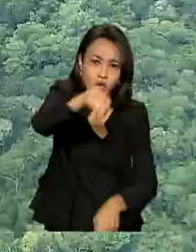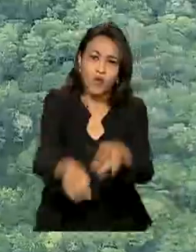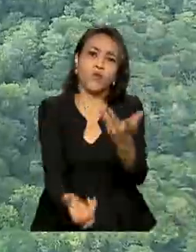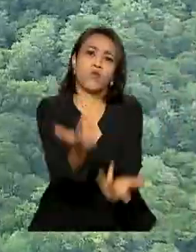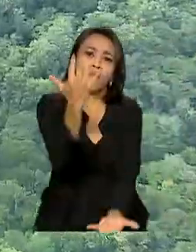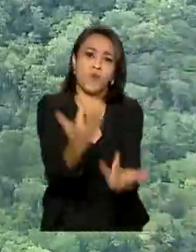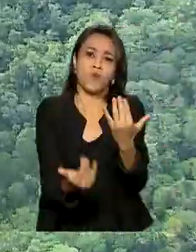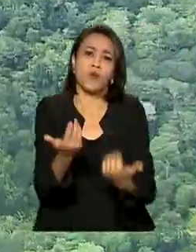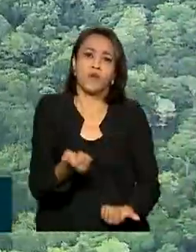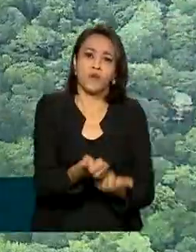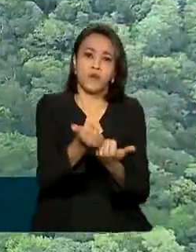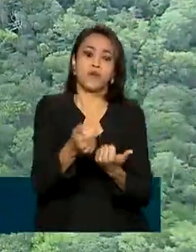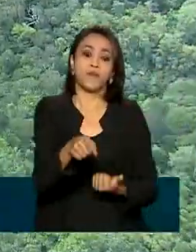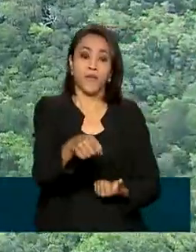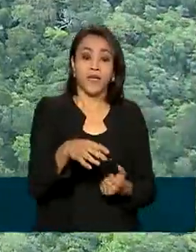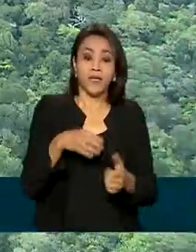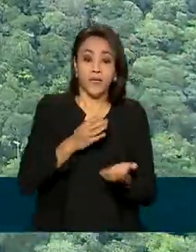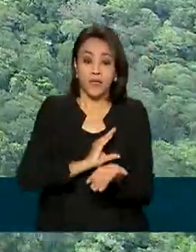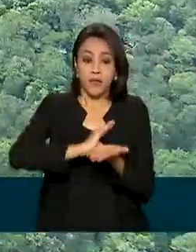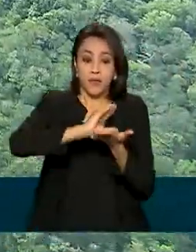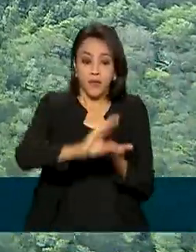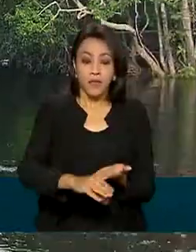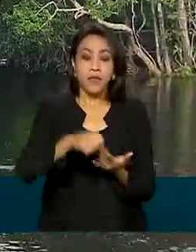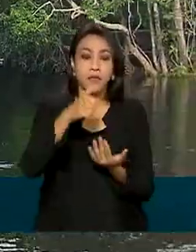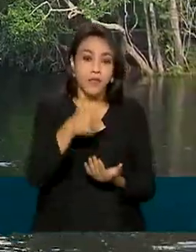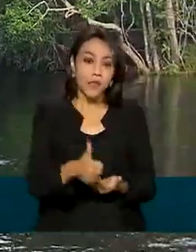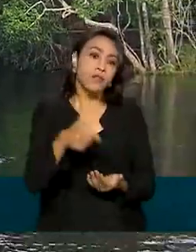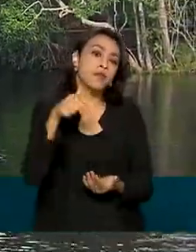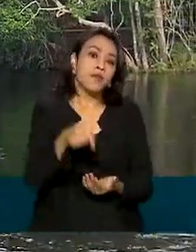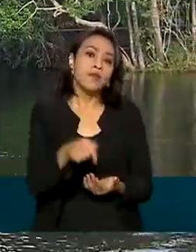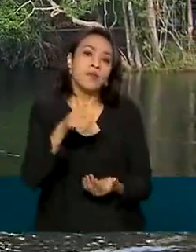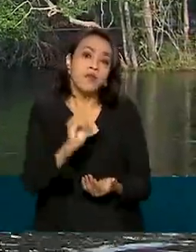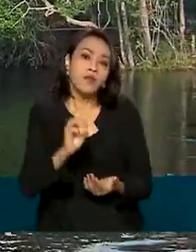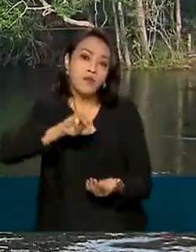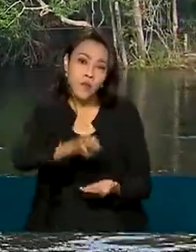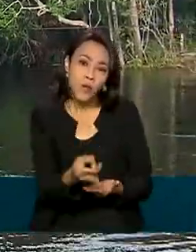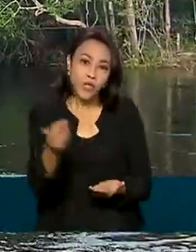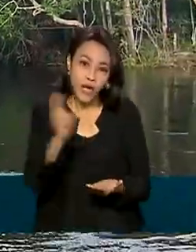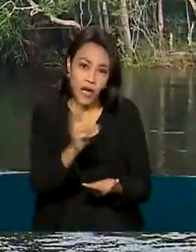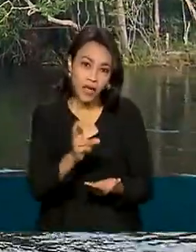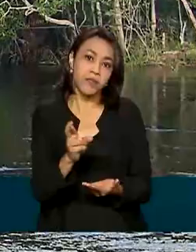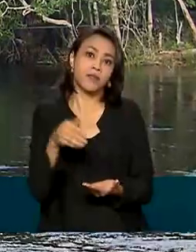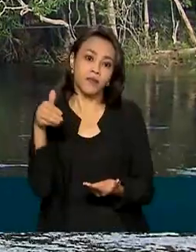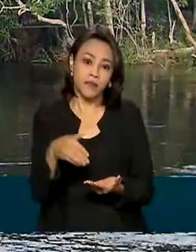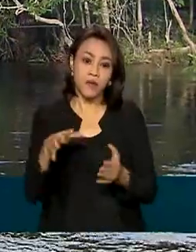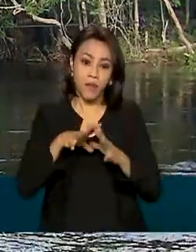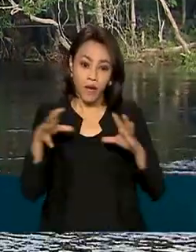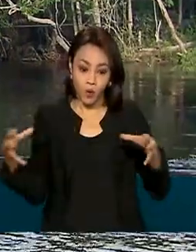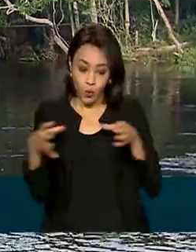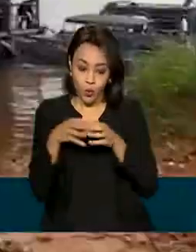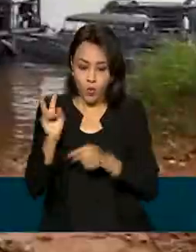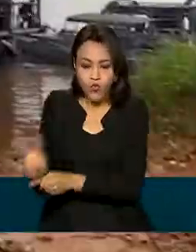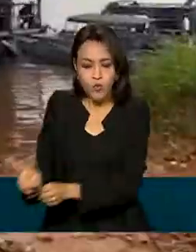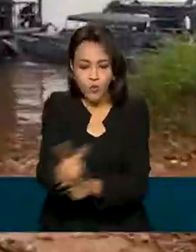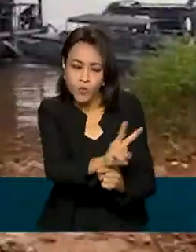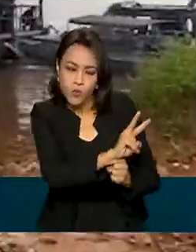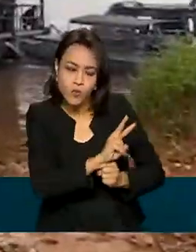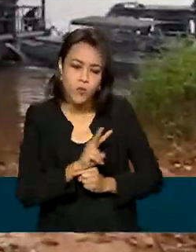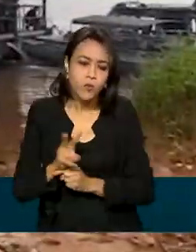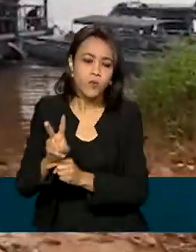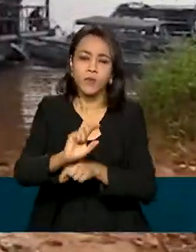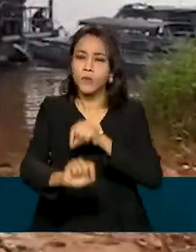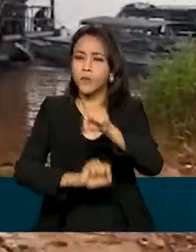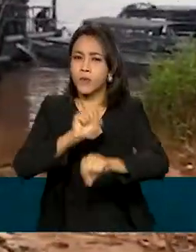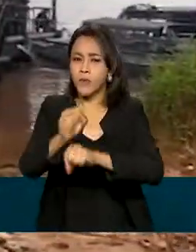170 milhões de reais em investimentos na segunda edição da Guardiões do Bioma. A operação prevê a